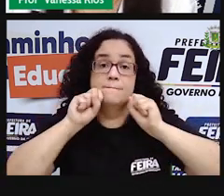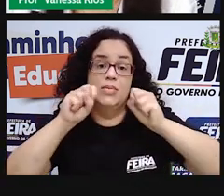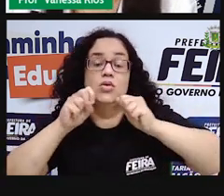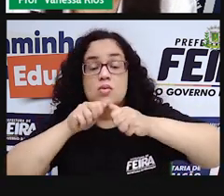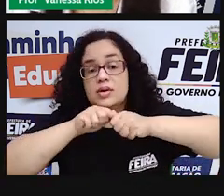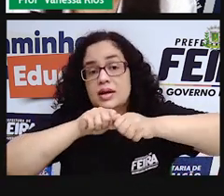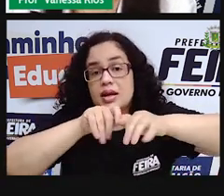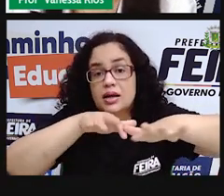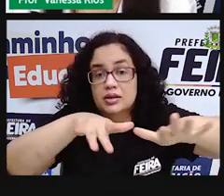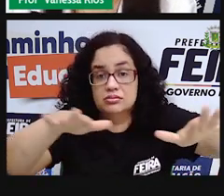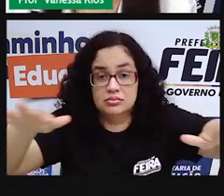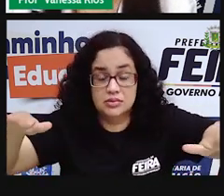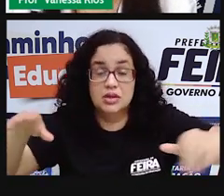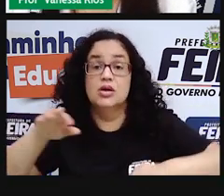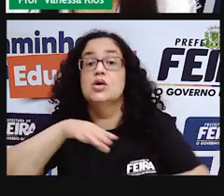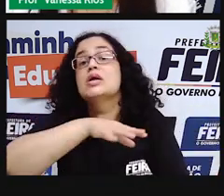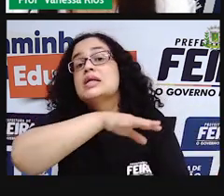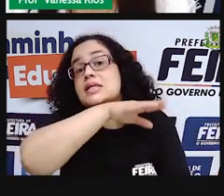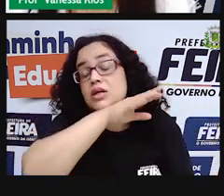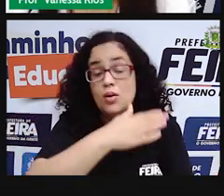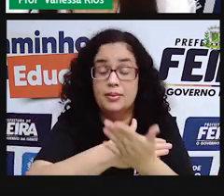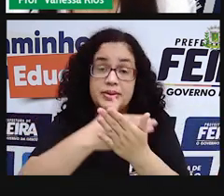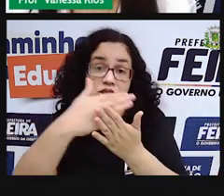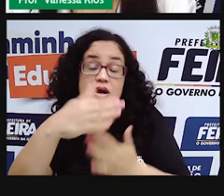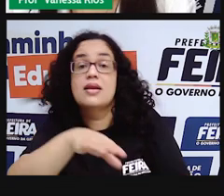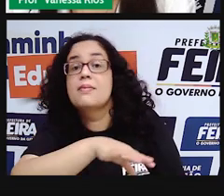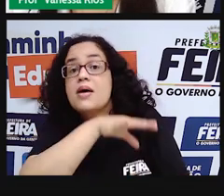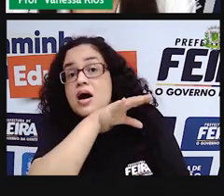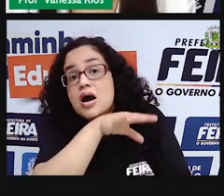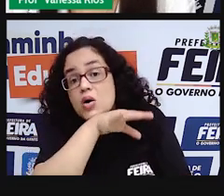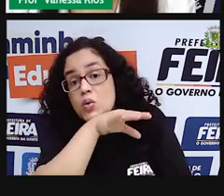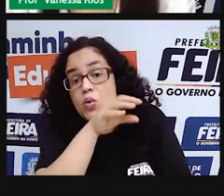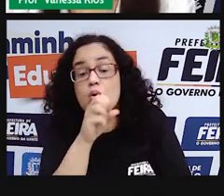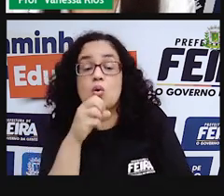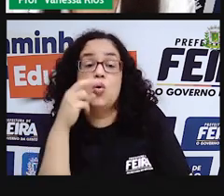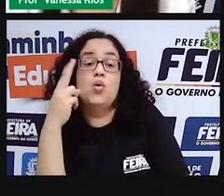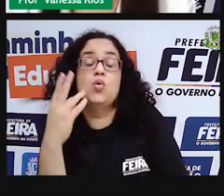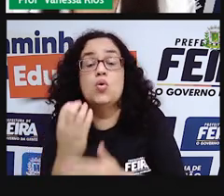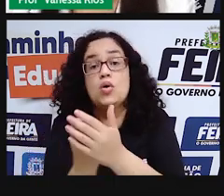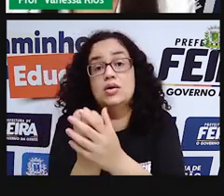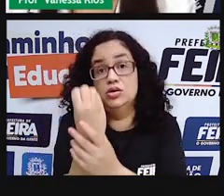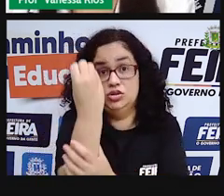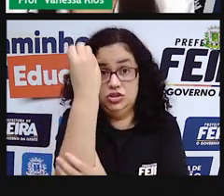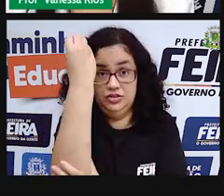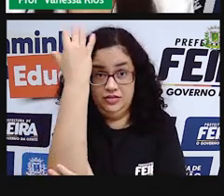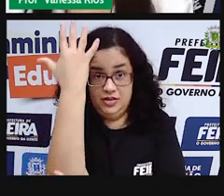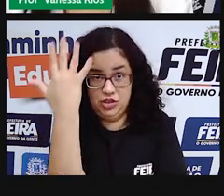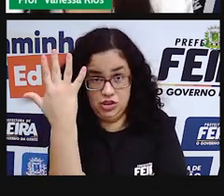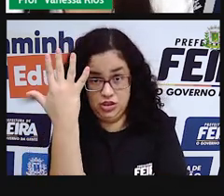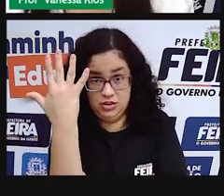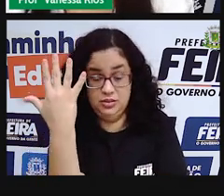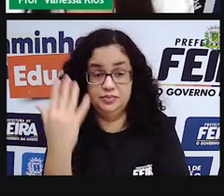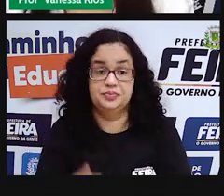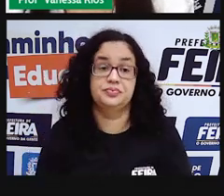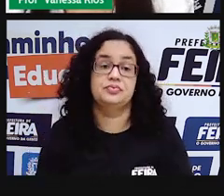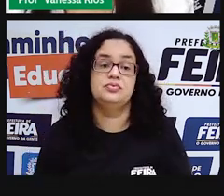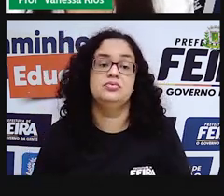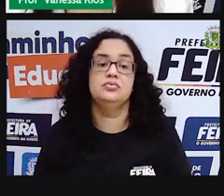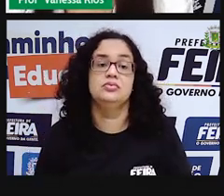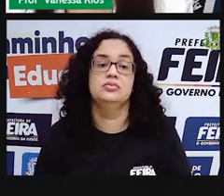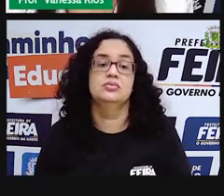origem mineral, podem ser também de origem animal e podem ser de origem vegetal.